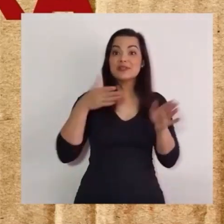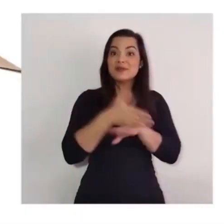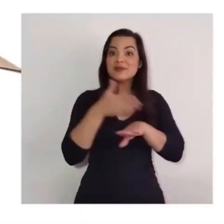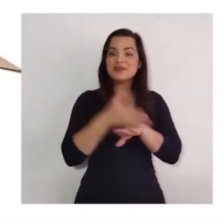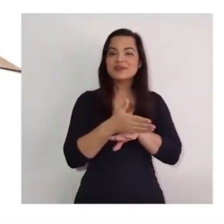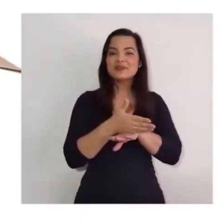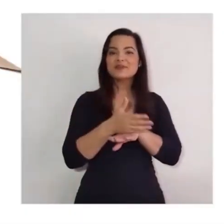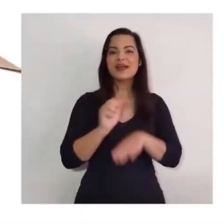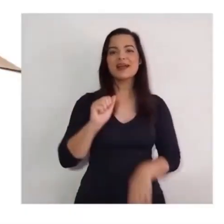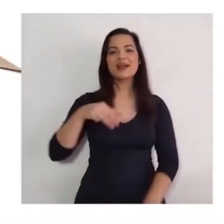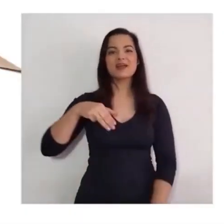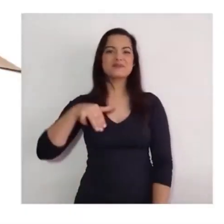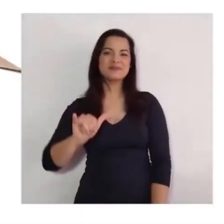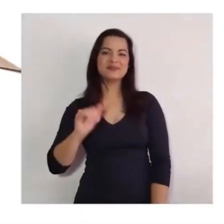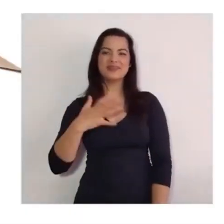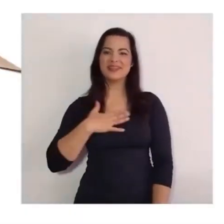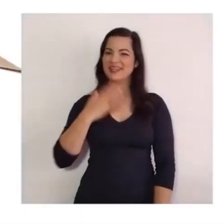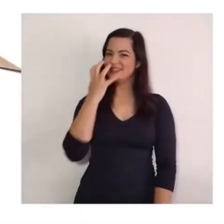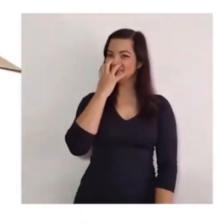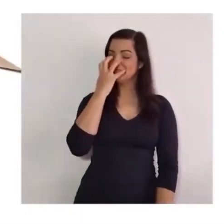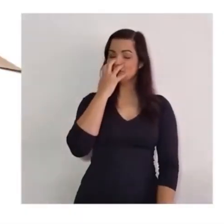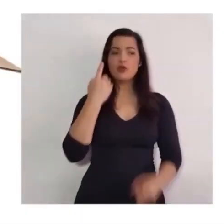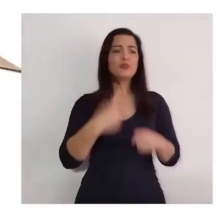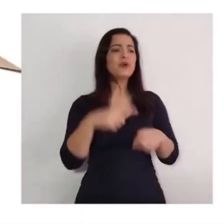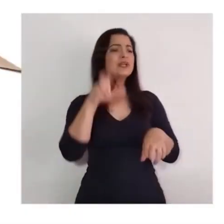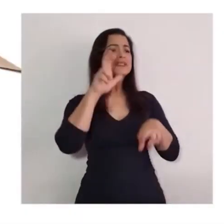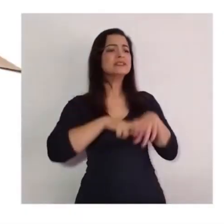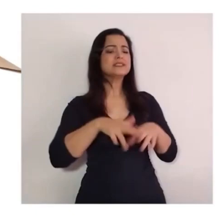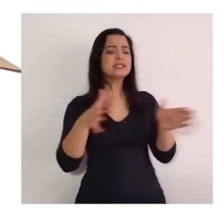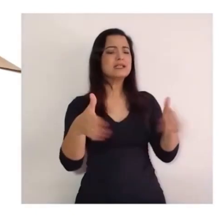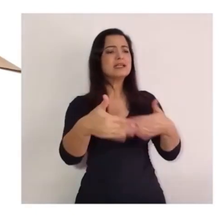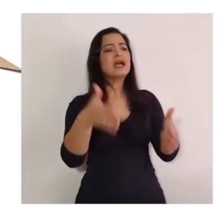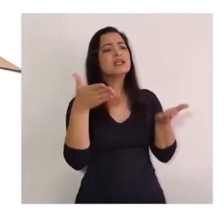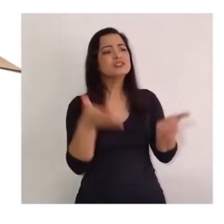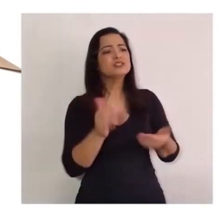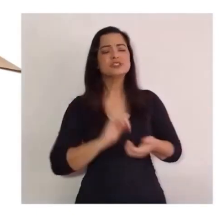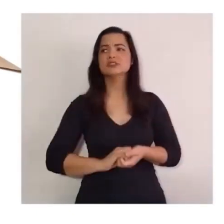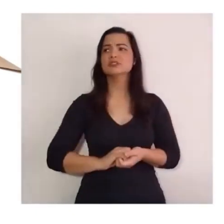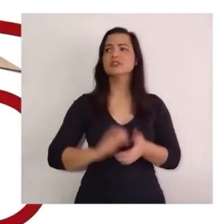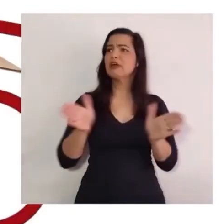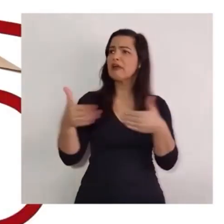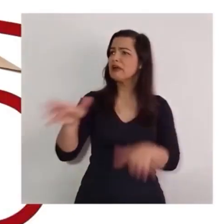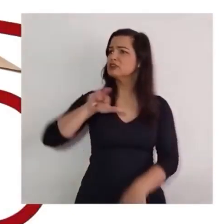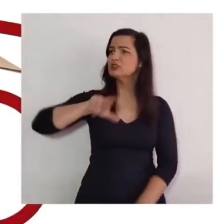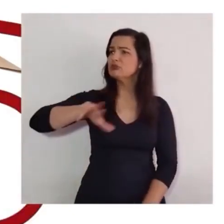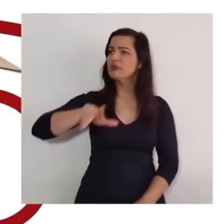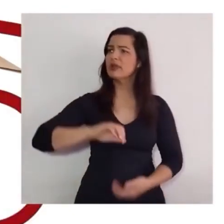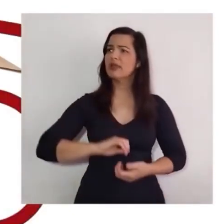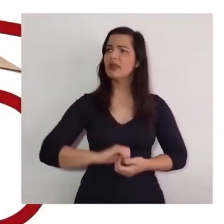Por que você está sentada numa caixa? Não é uma caixa